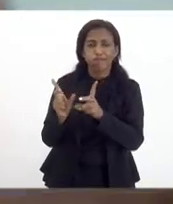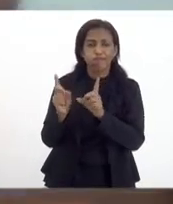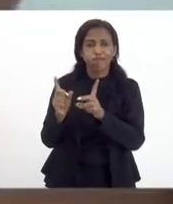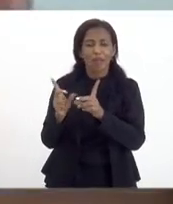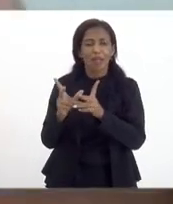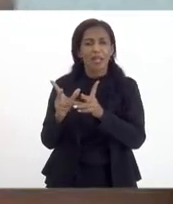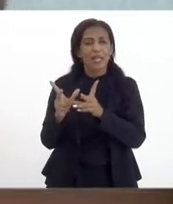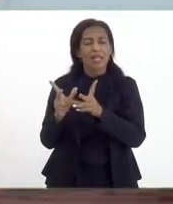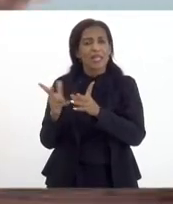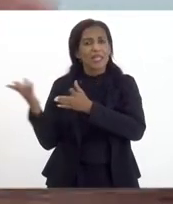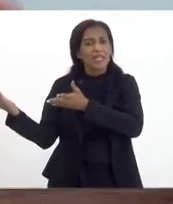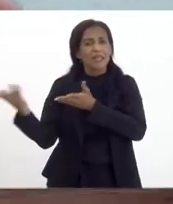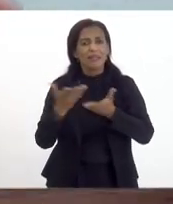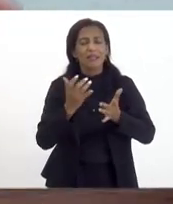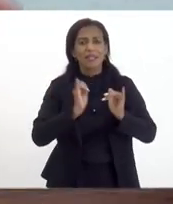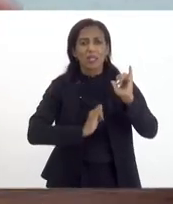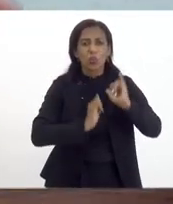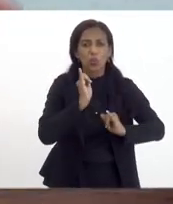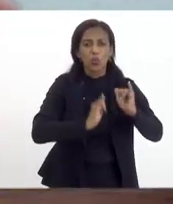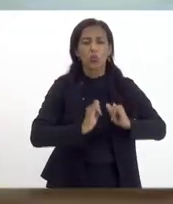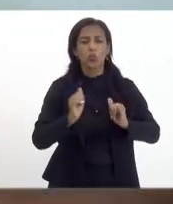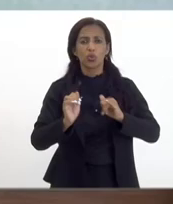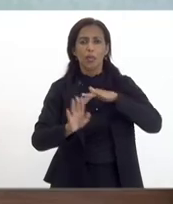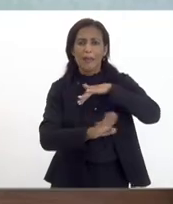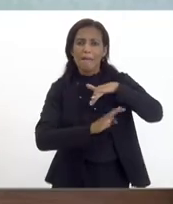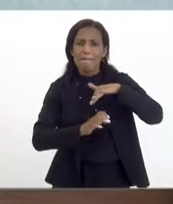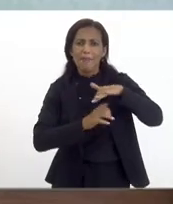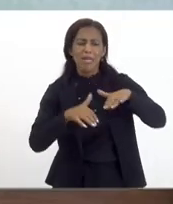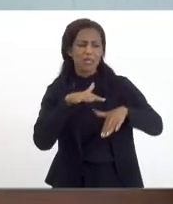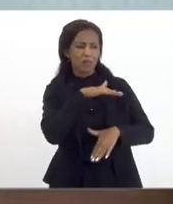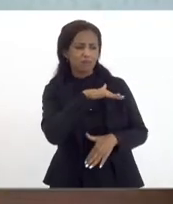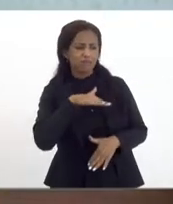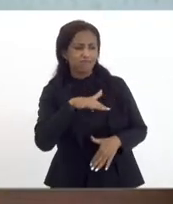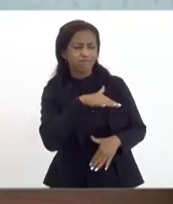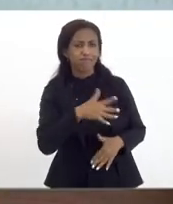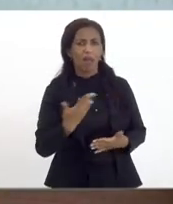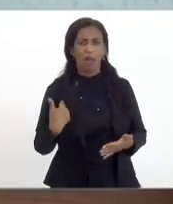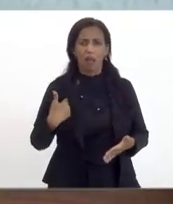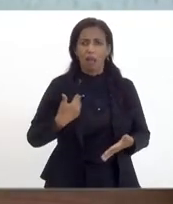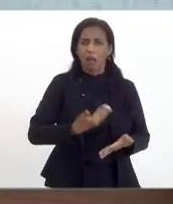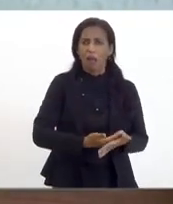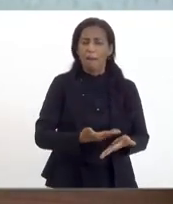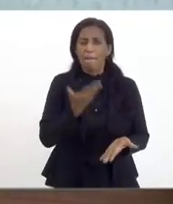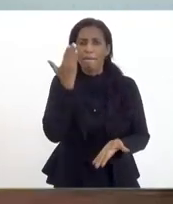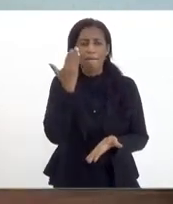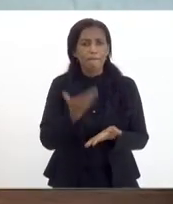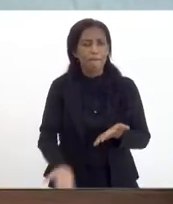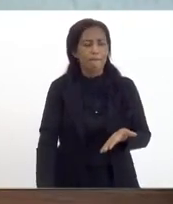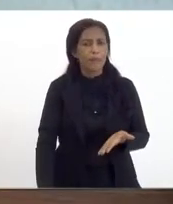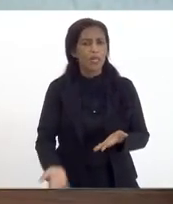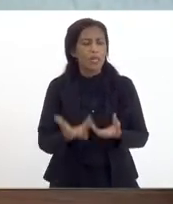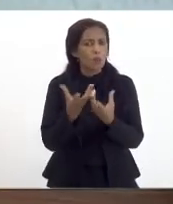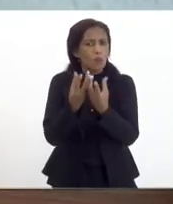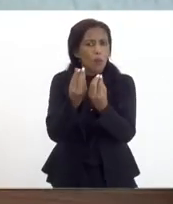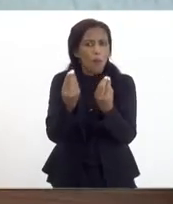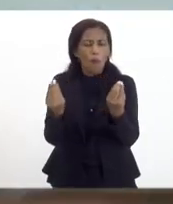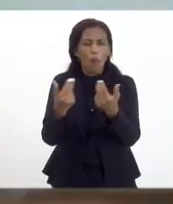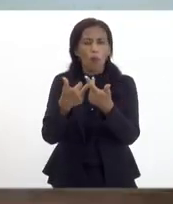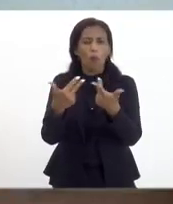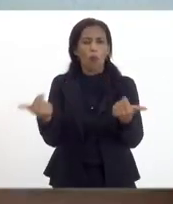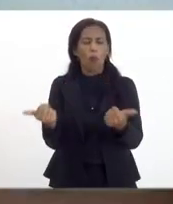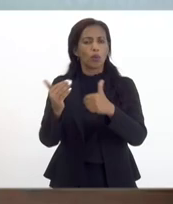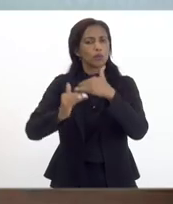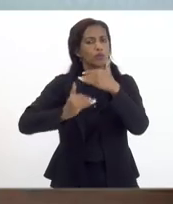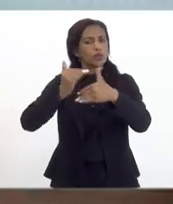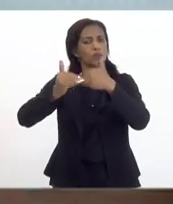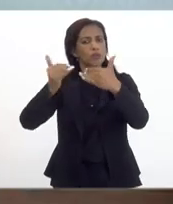traria indústrias empresas para essa região recentemente perdemos muitas coisas de